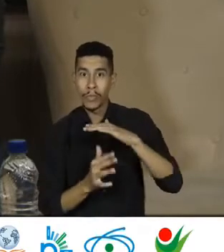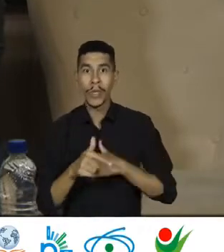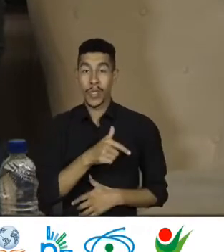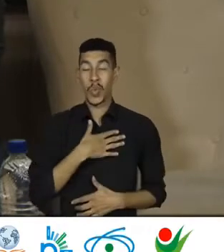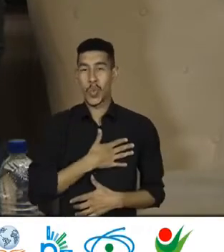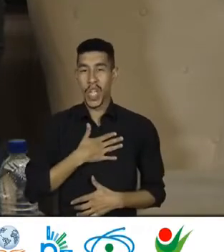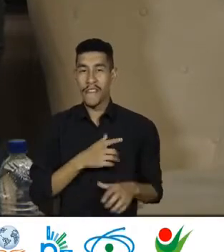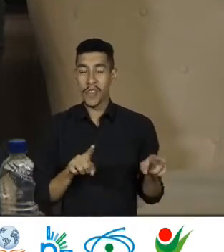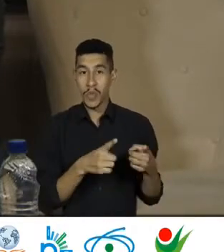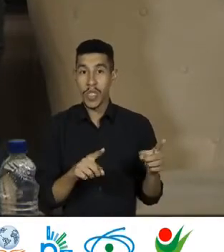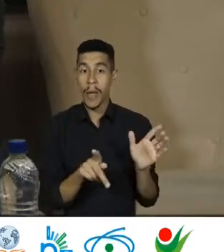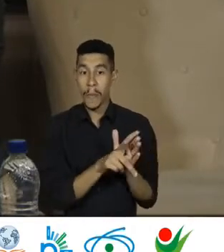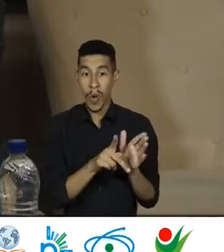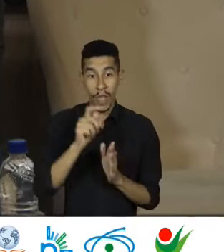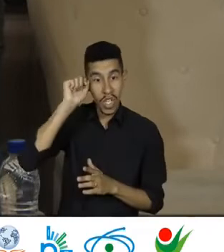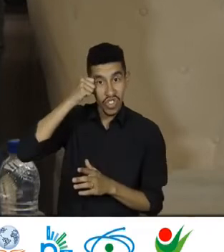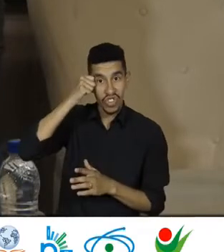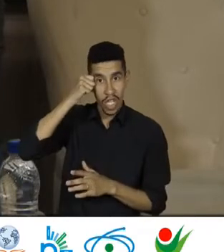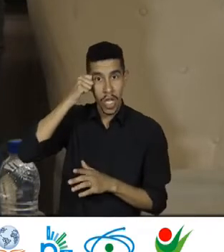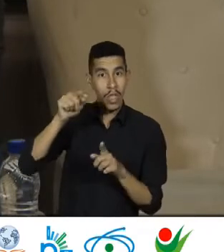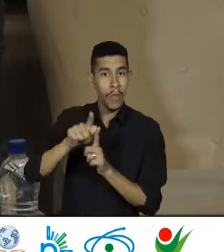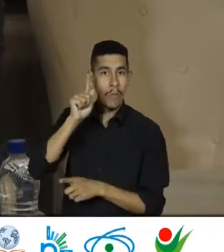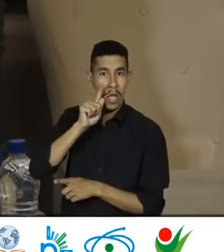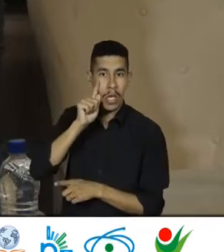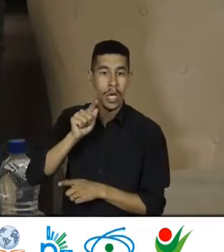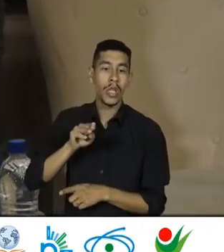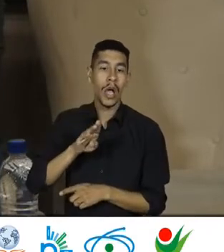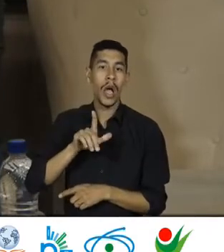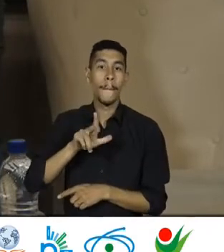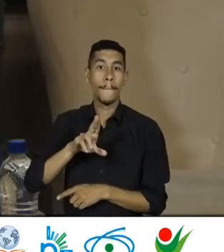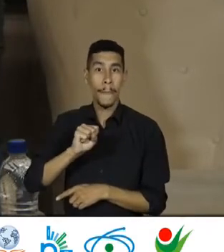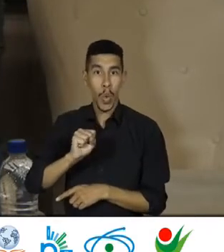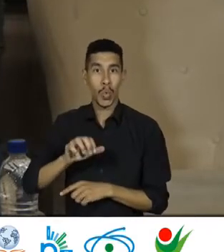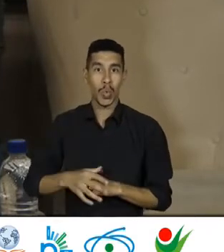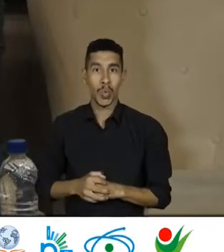-americana Ele gostava de Blues Então ele fez um poema com esse título E diz assim o poema